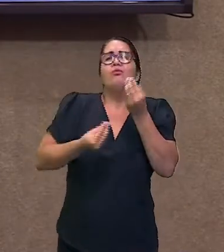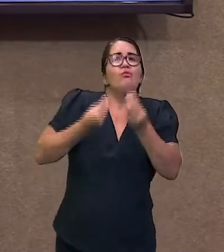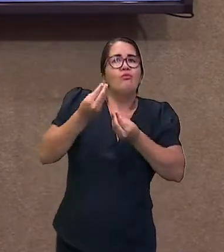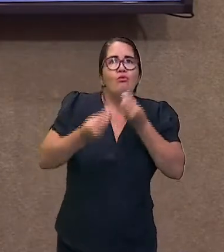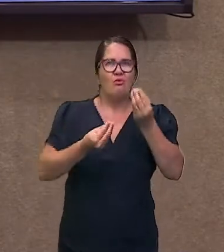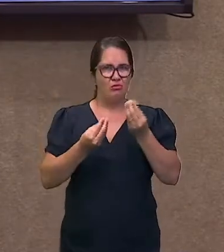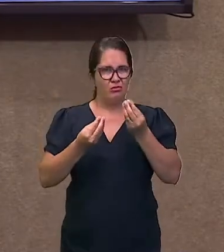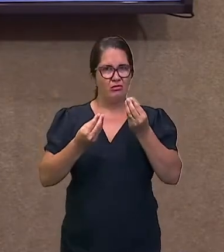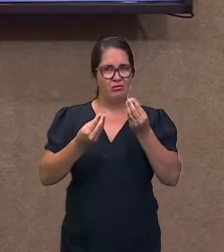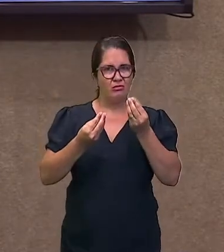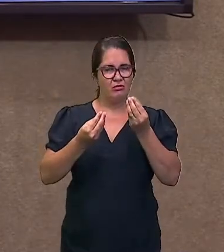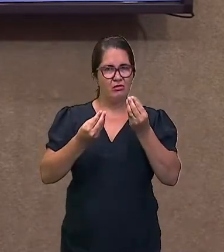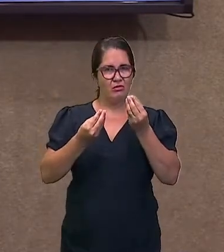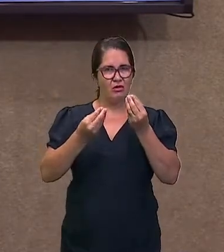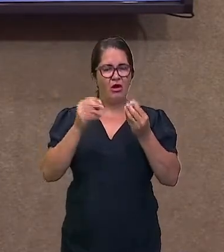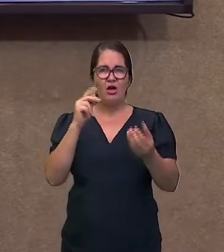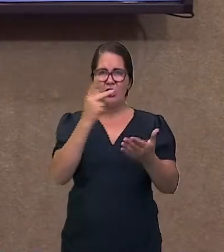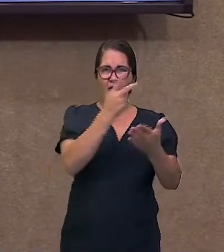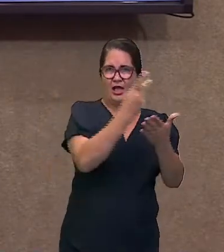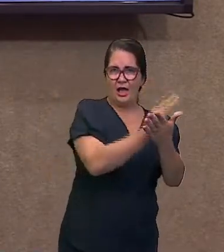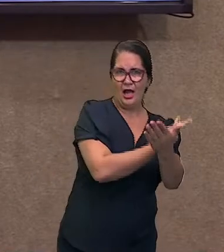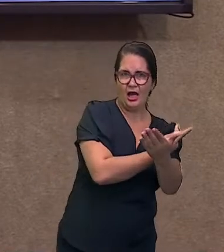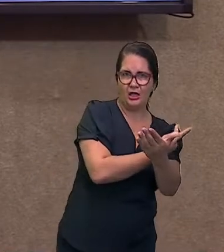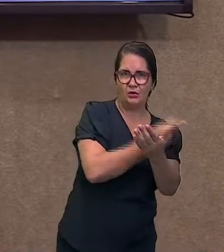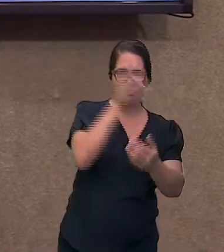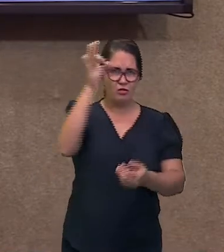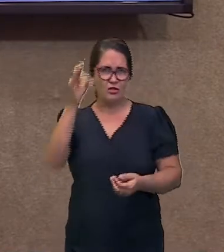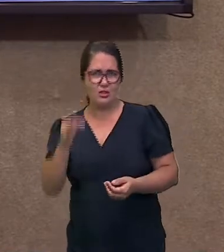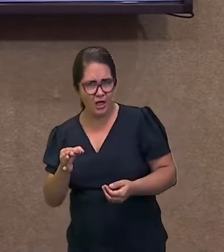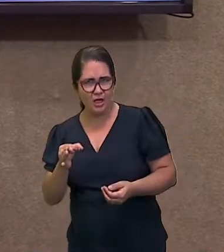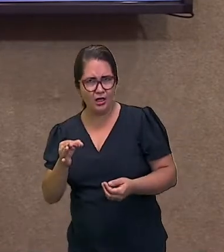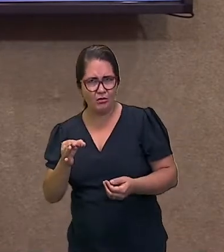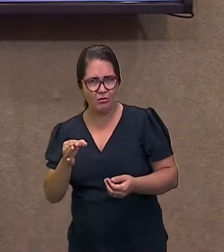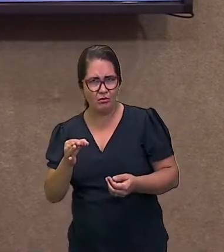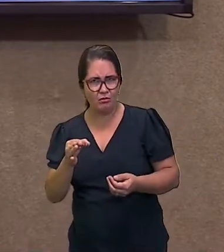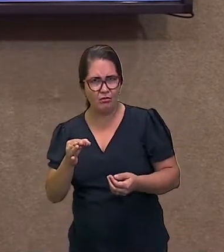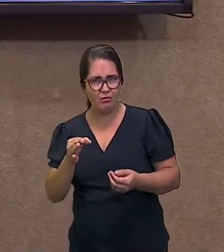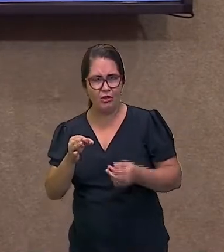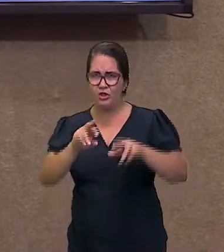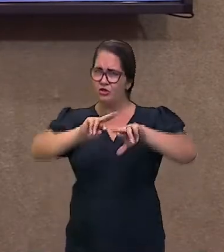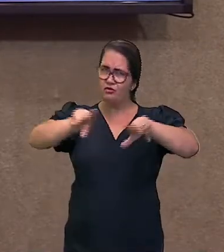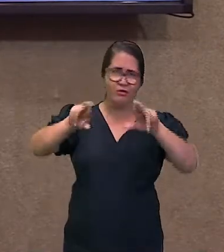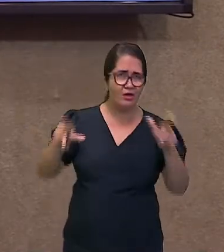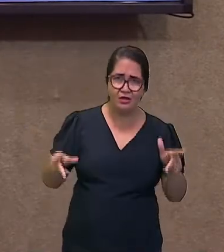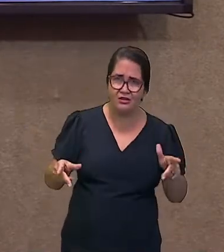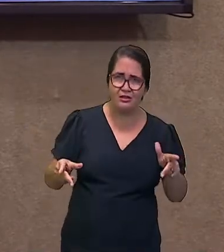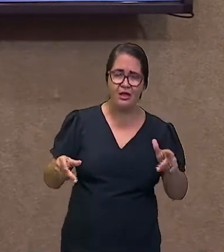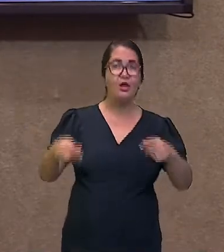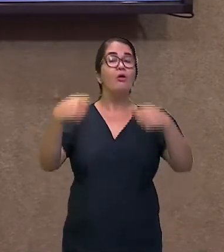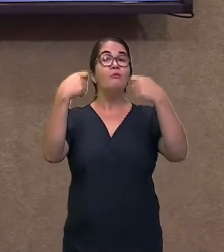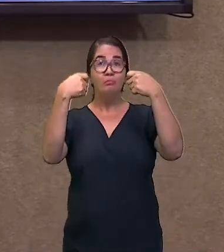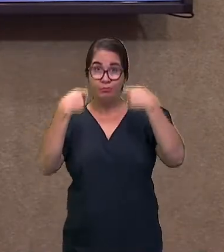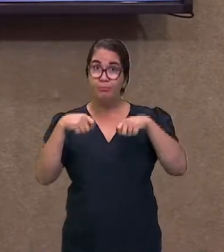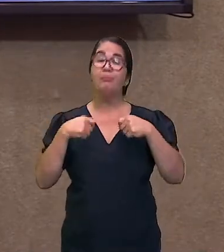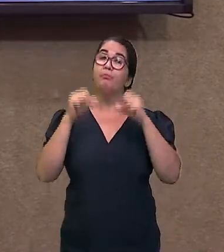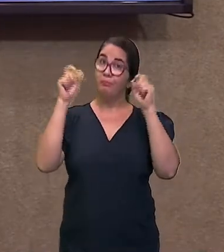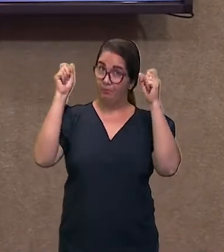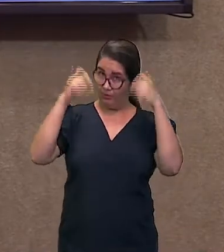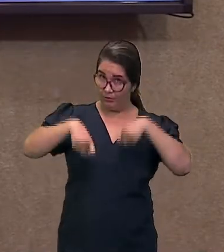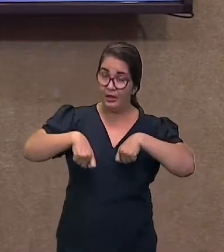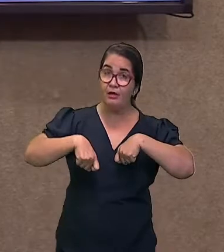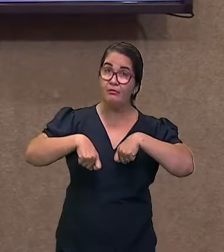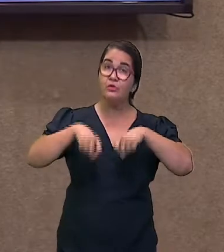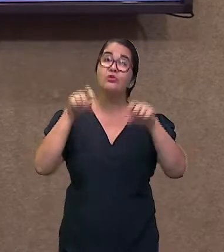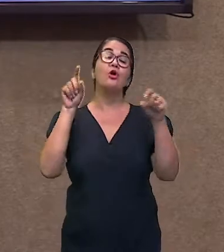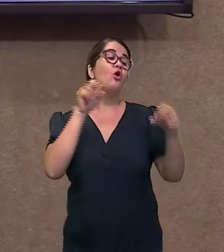Não. Nós podemos prevenir e conservar. Mas nós também podemos